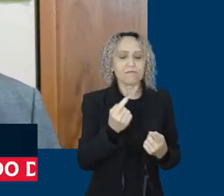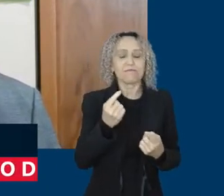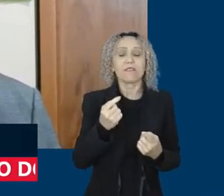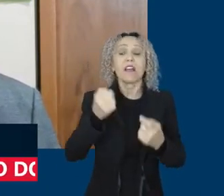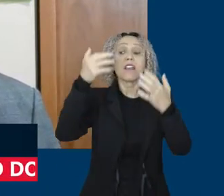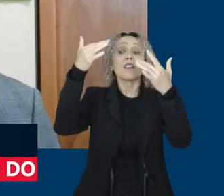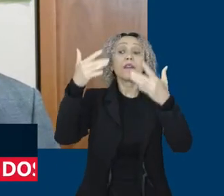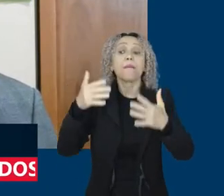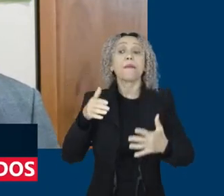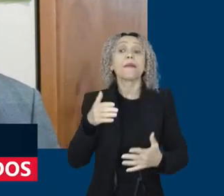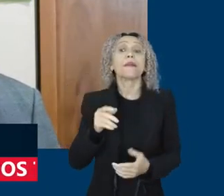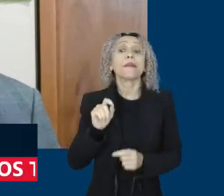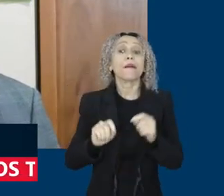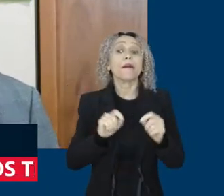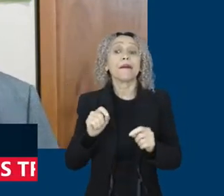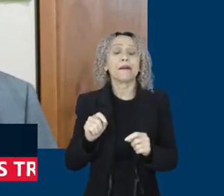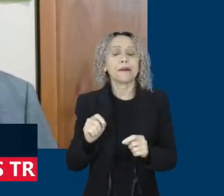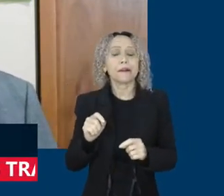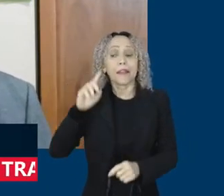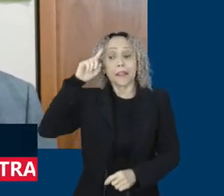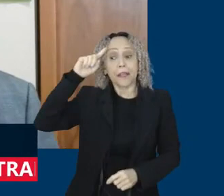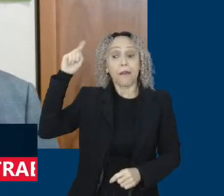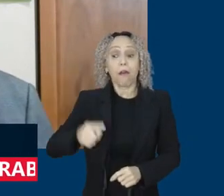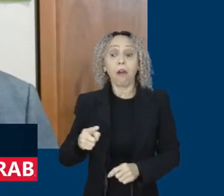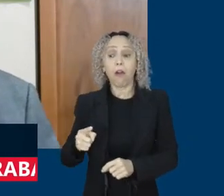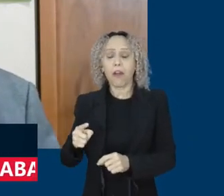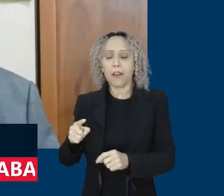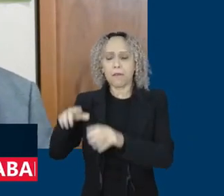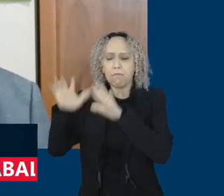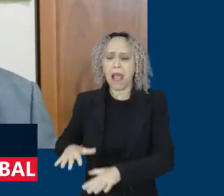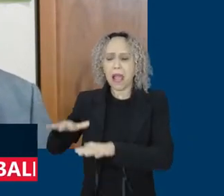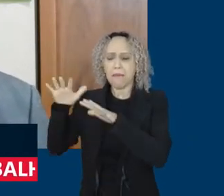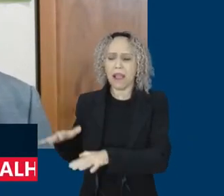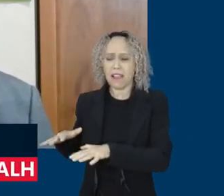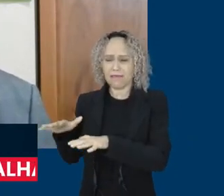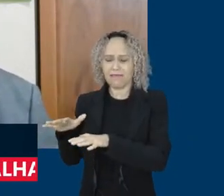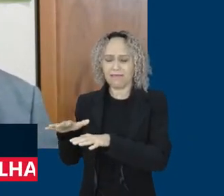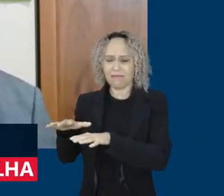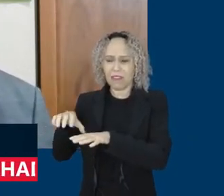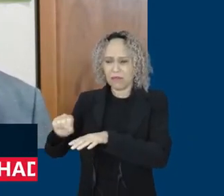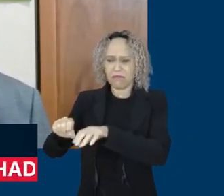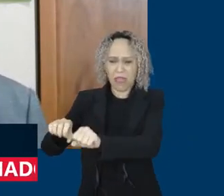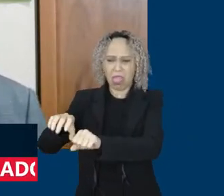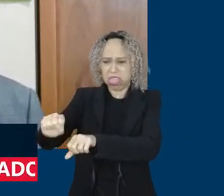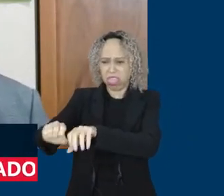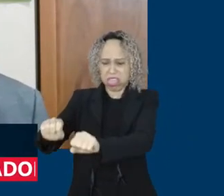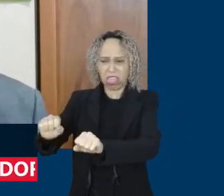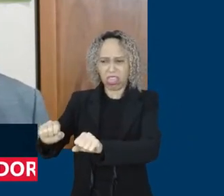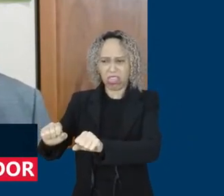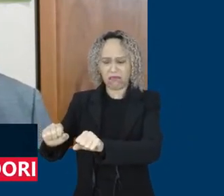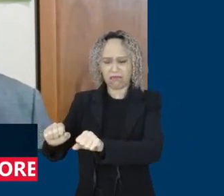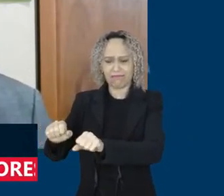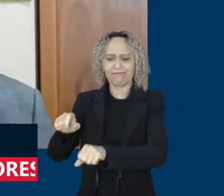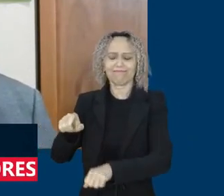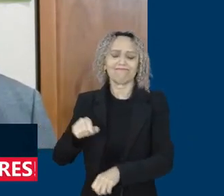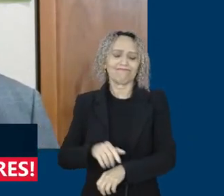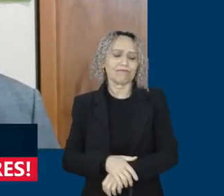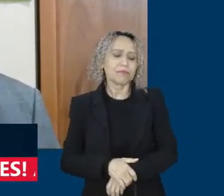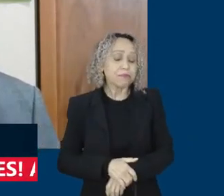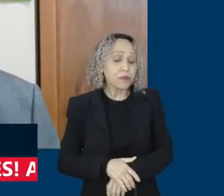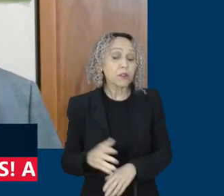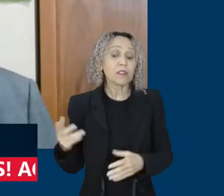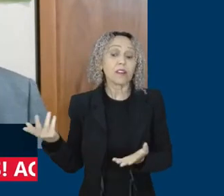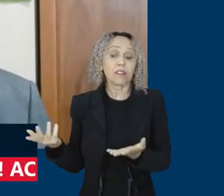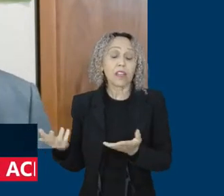ficassem acampados com uma incubadora de terroristas e de golpistas, sendo ali articulado o 8 de